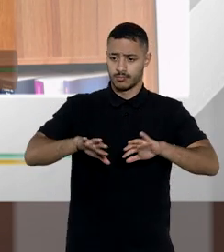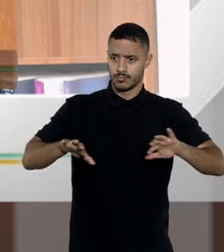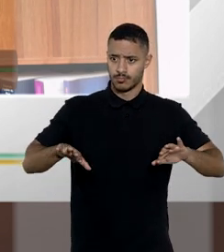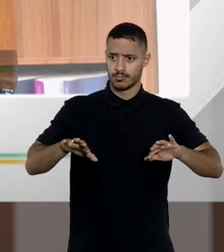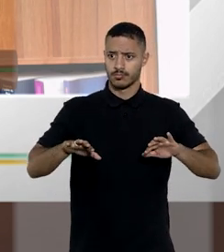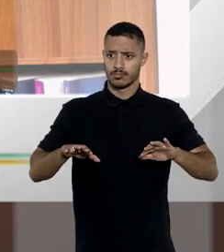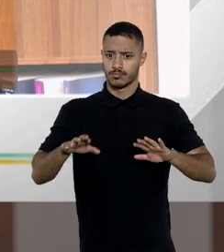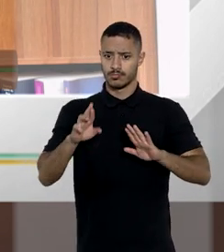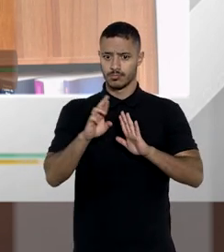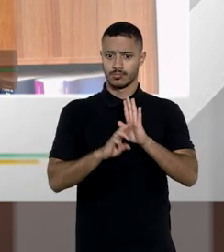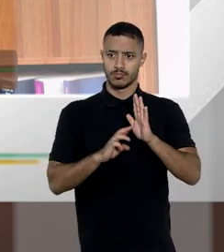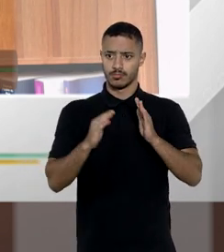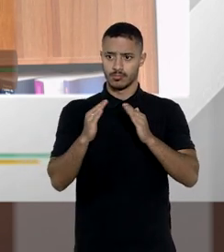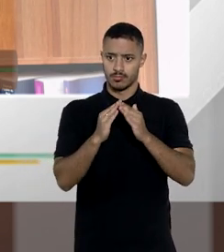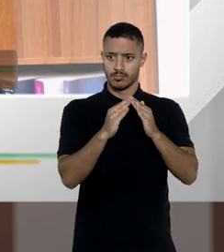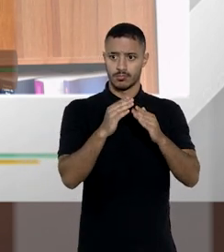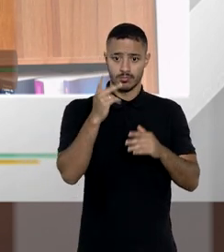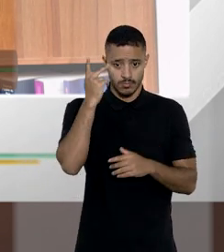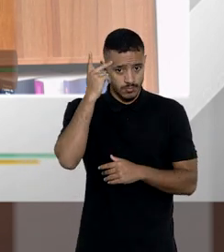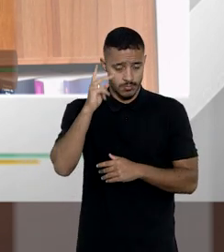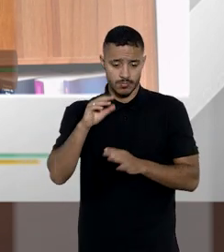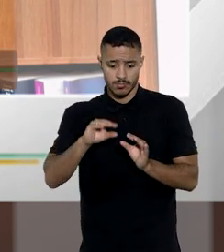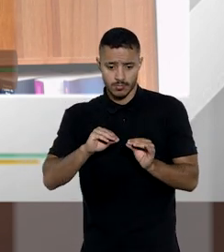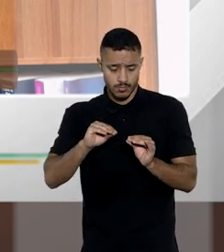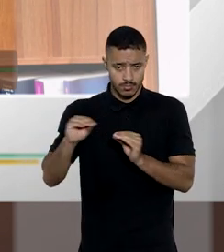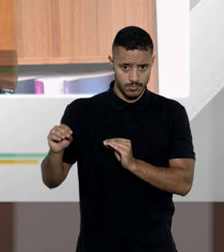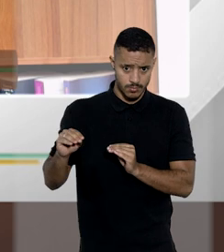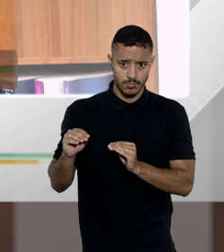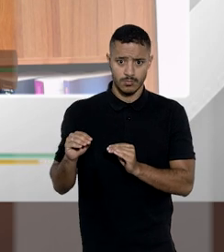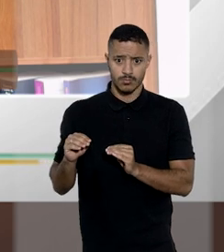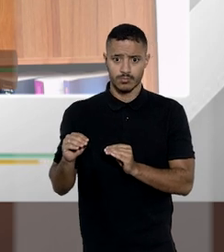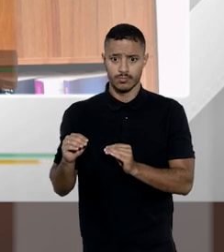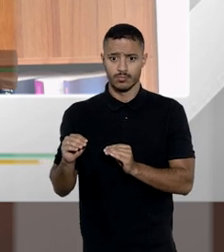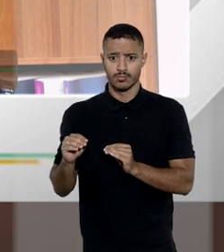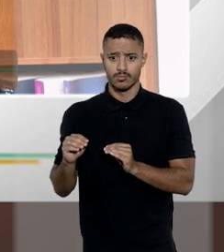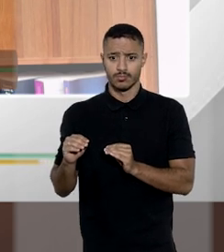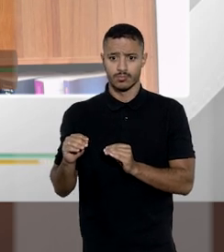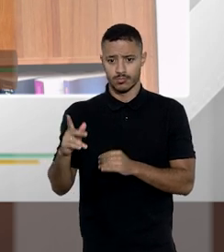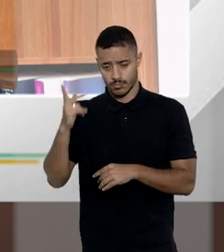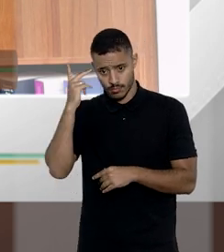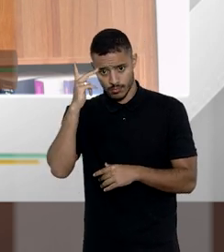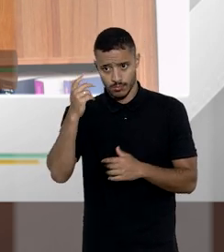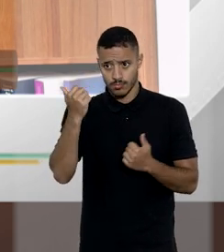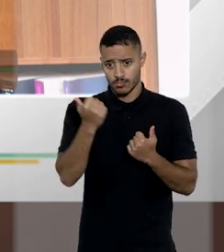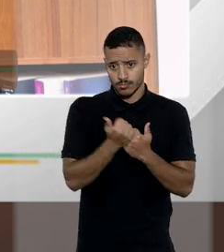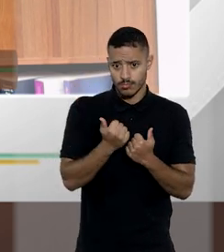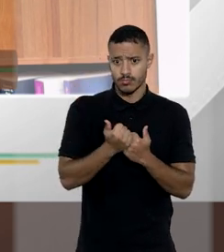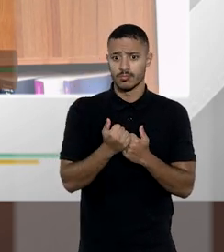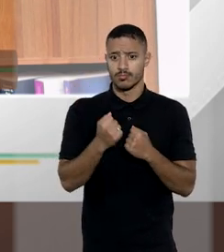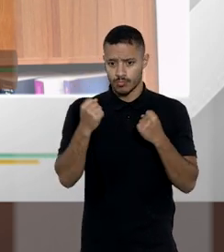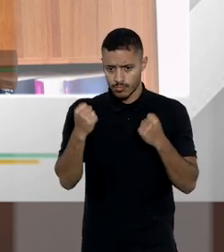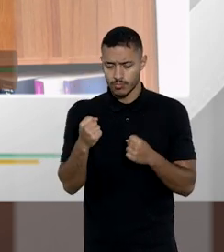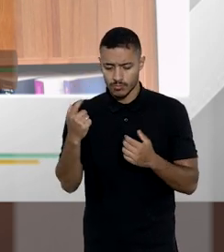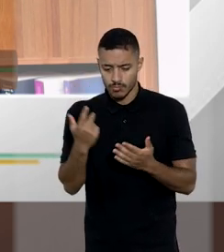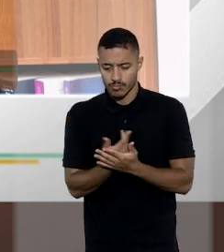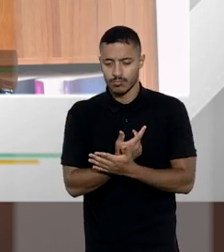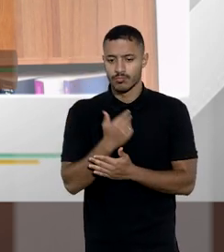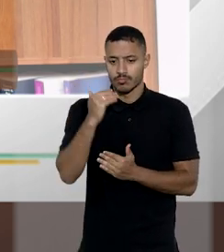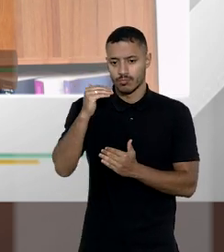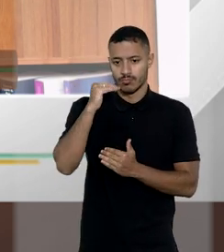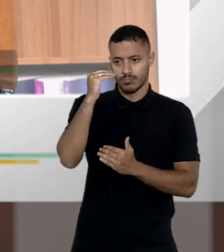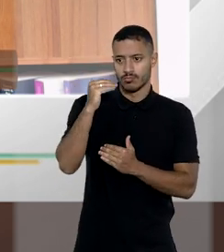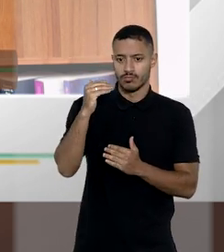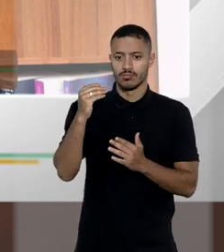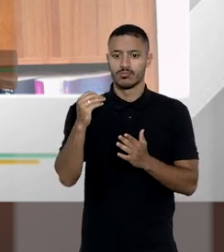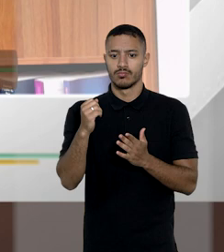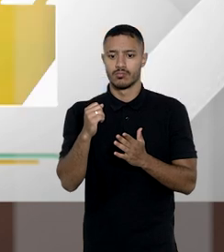apartado a regularização dos imóveis para que a transferência para os sucessores possa acontecer nos